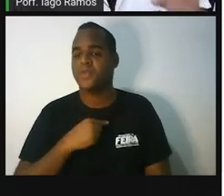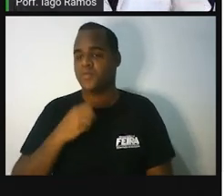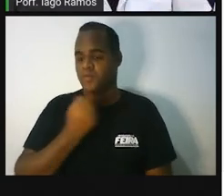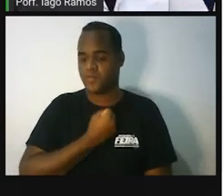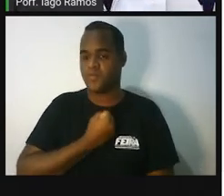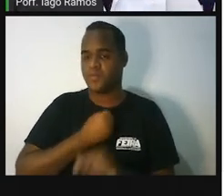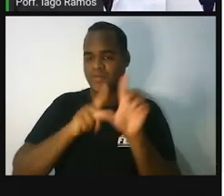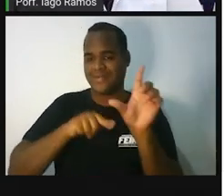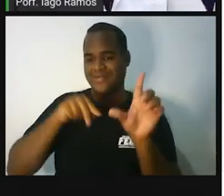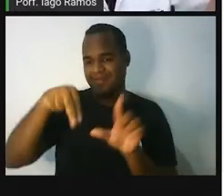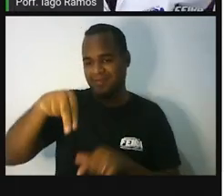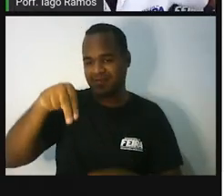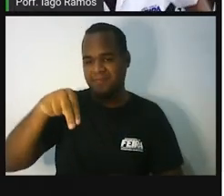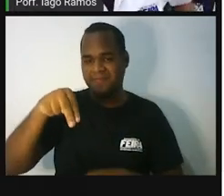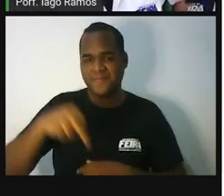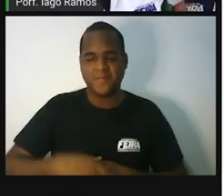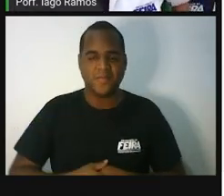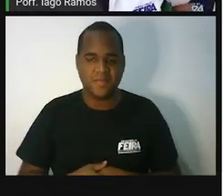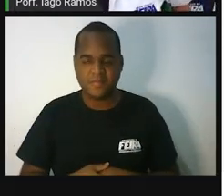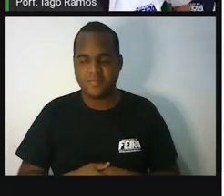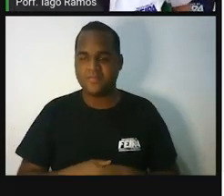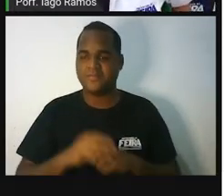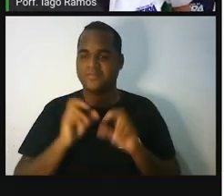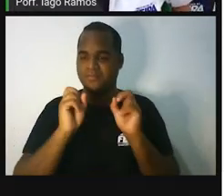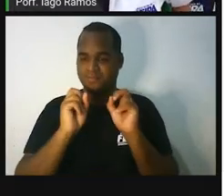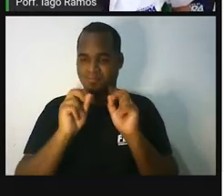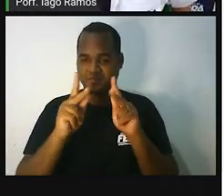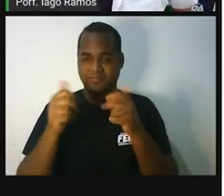chamou de n. Prontinho.